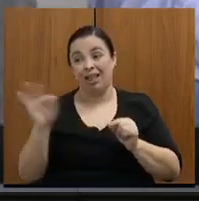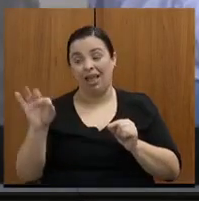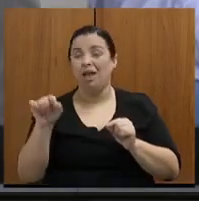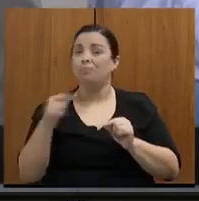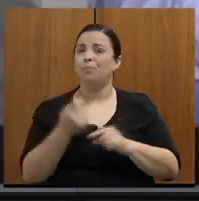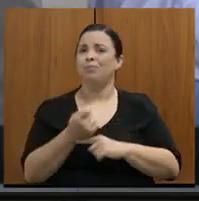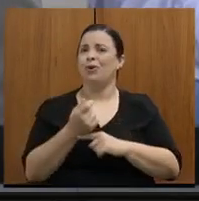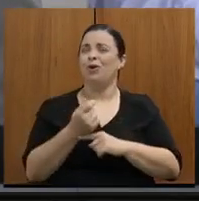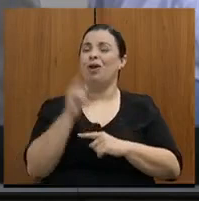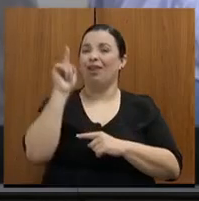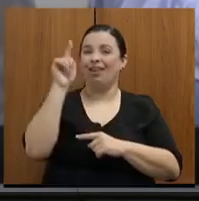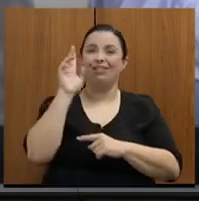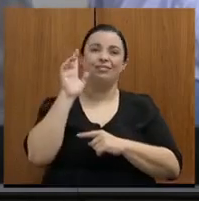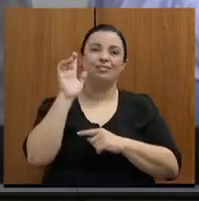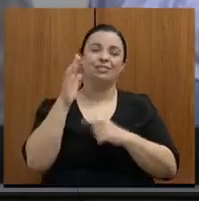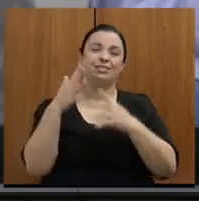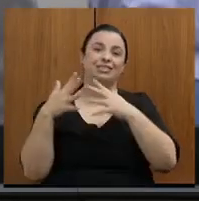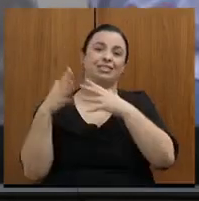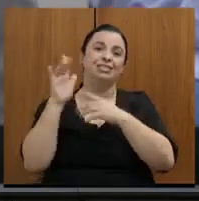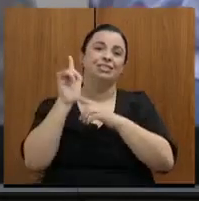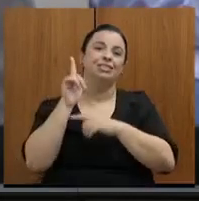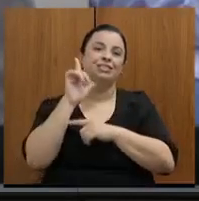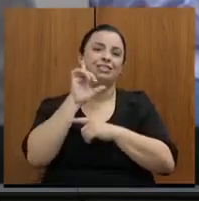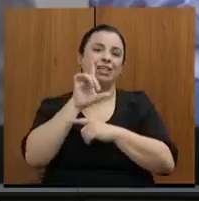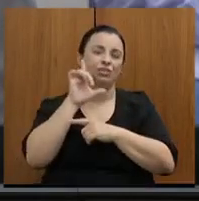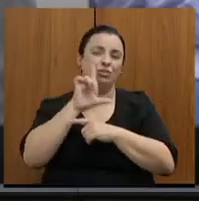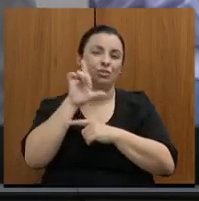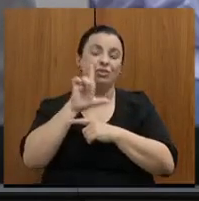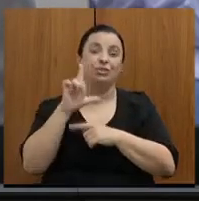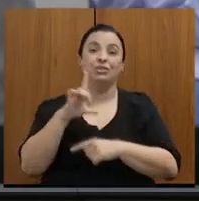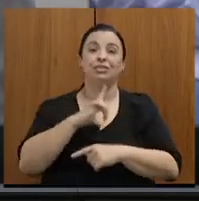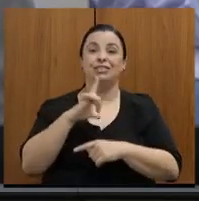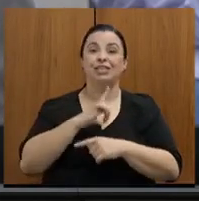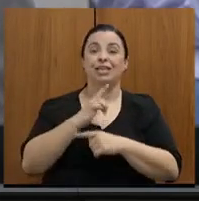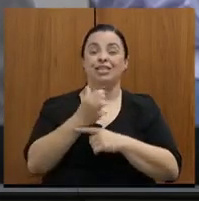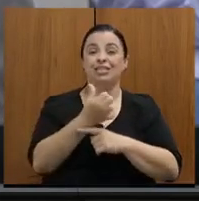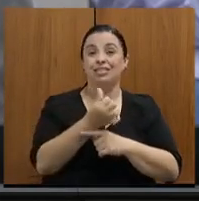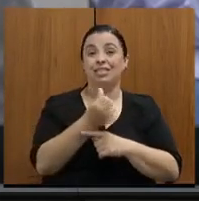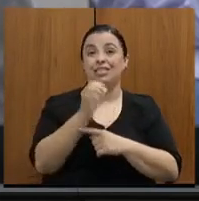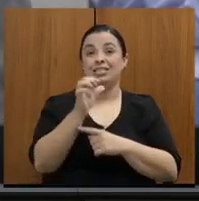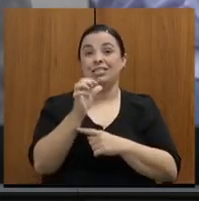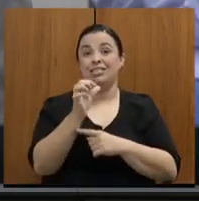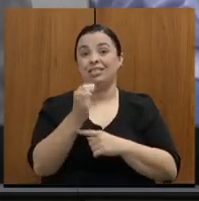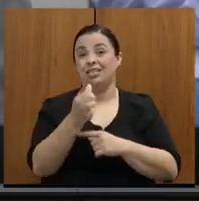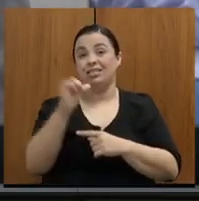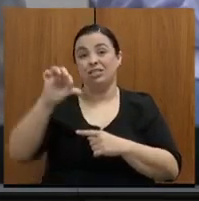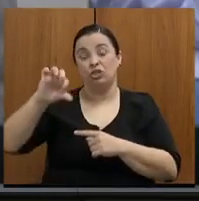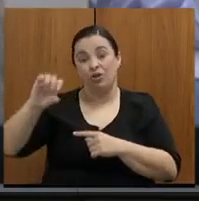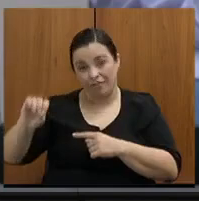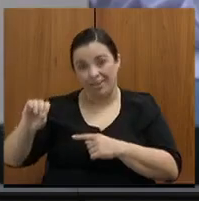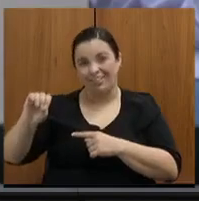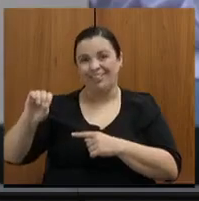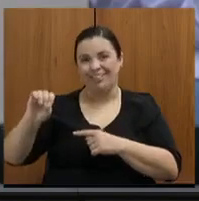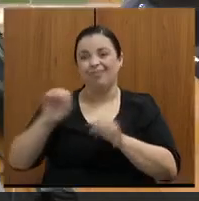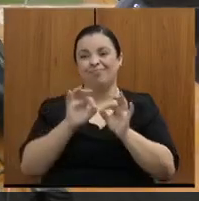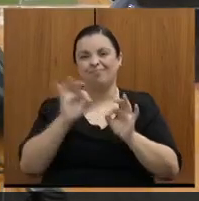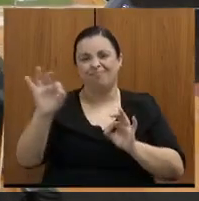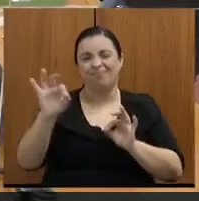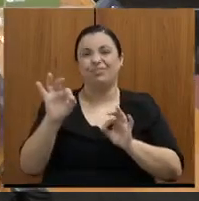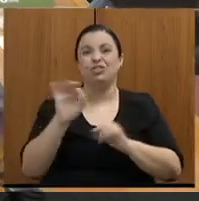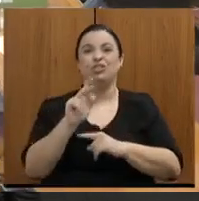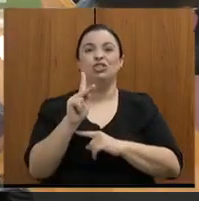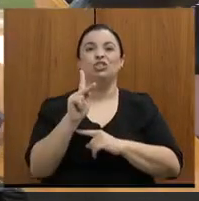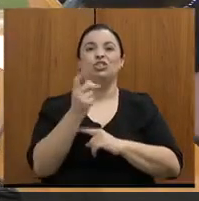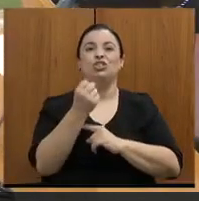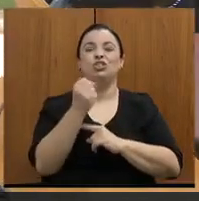têm 690, não é, Marcá? 690, Zé Guilherme, short lines. Pequenos trechos operados por